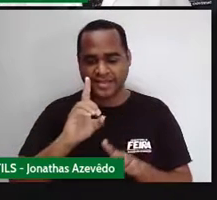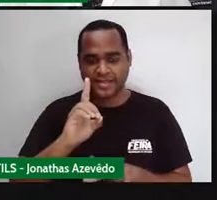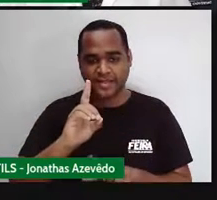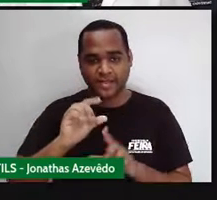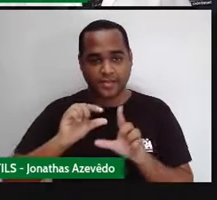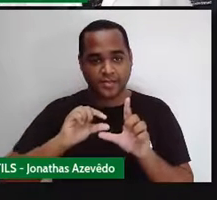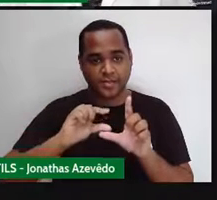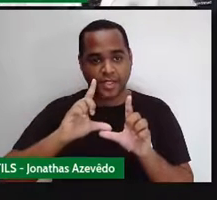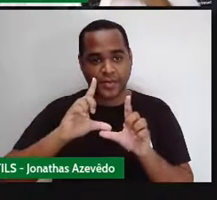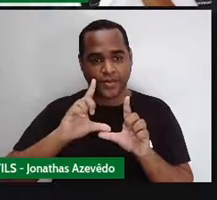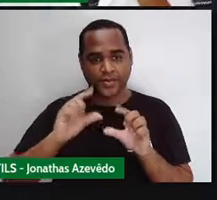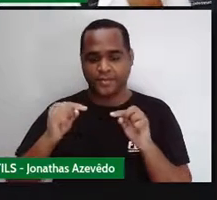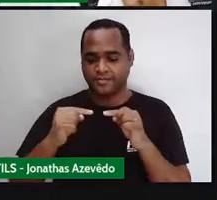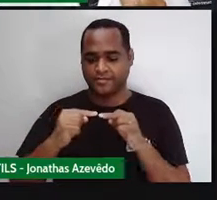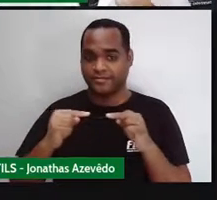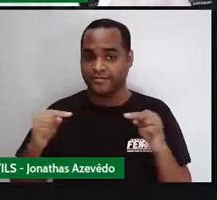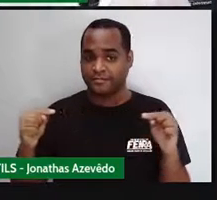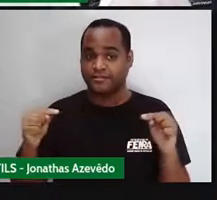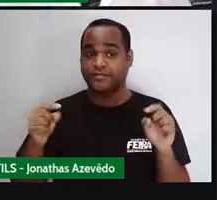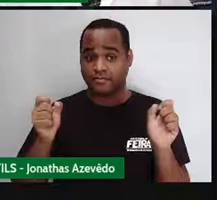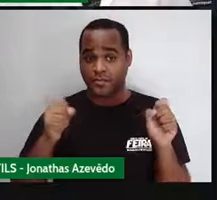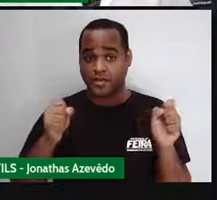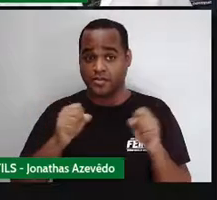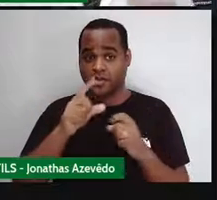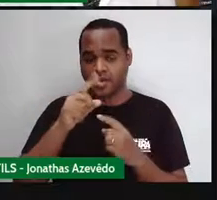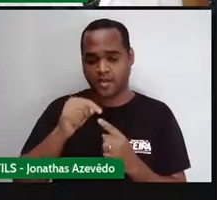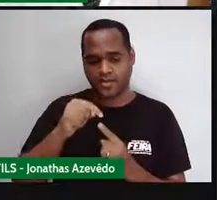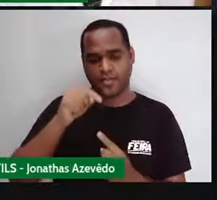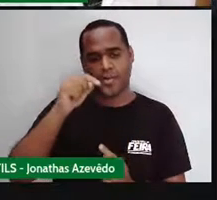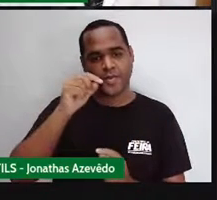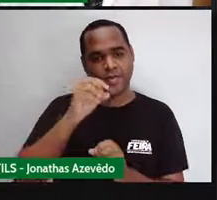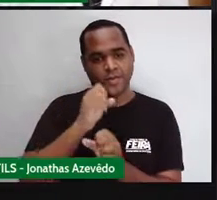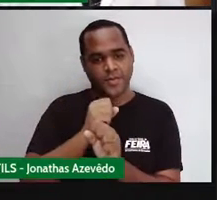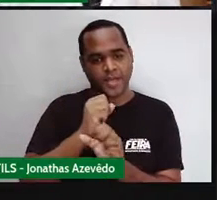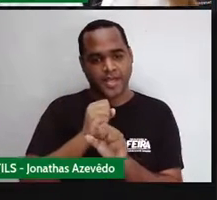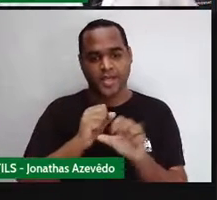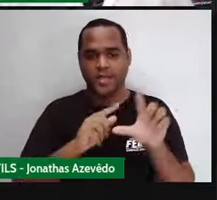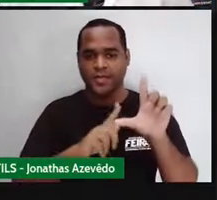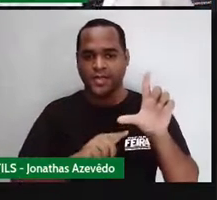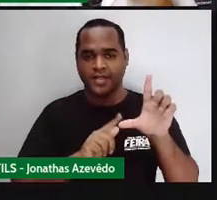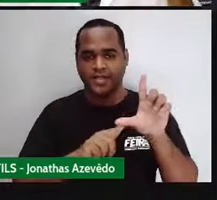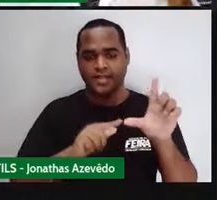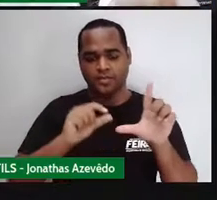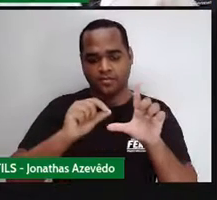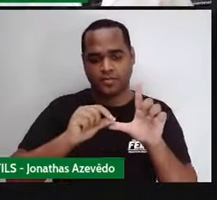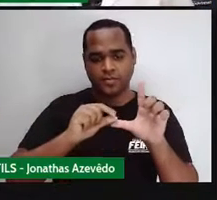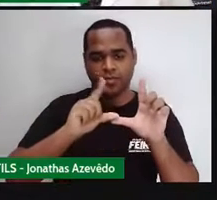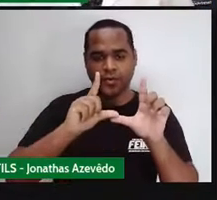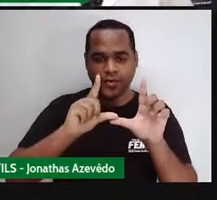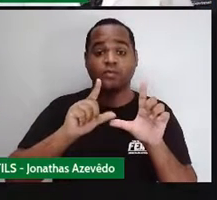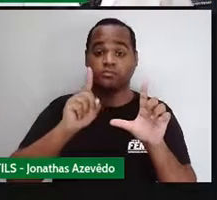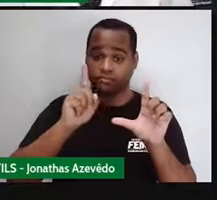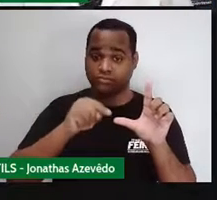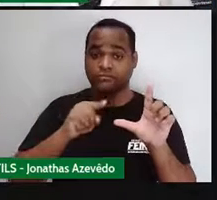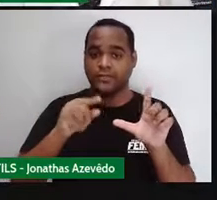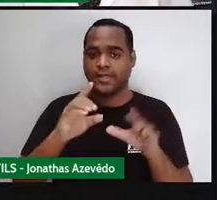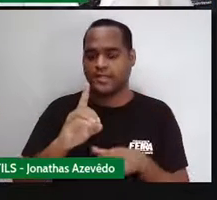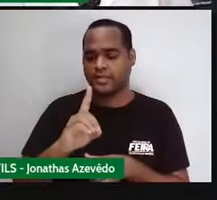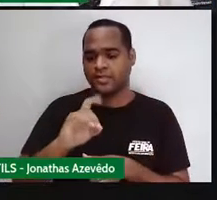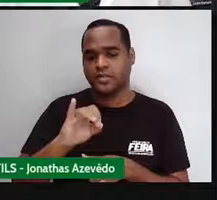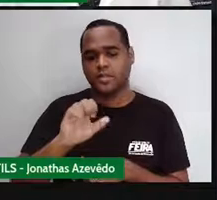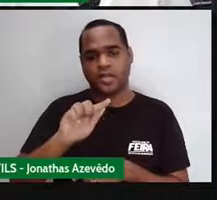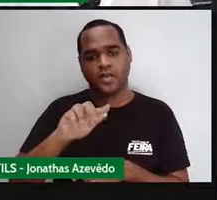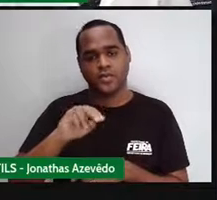comprimento do retângulo ela é maior. A gente chama de D maiúsculo. D maiúsculo. Diagonal maior.